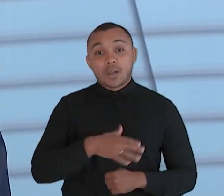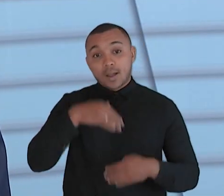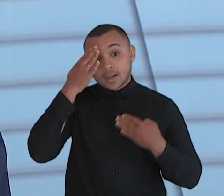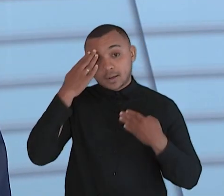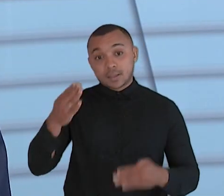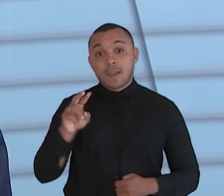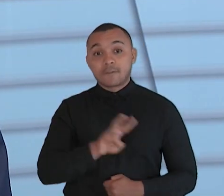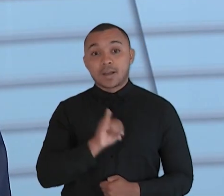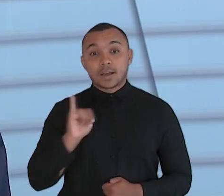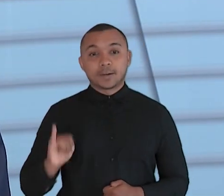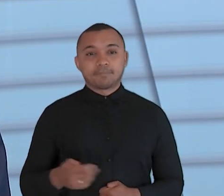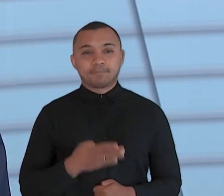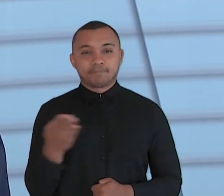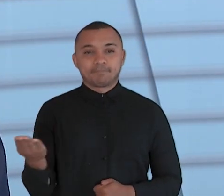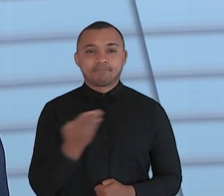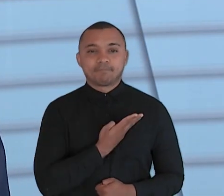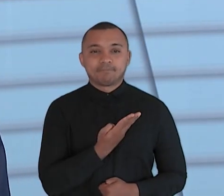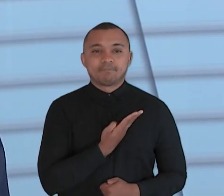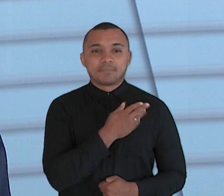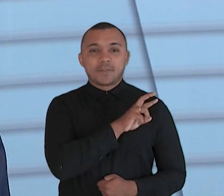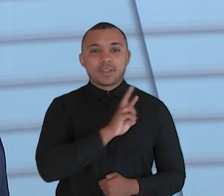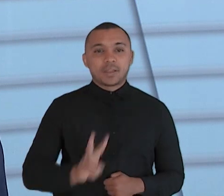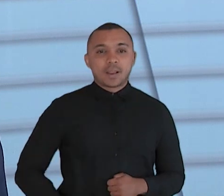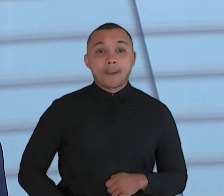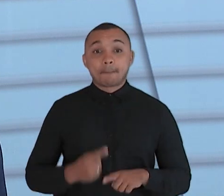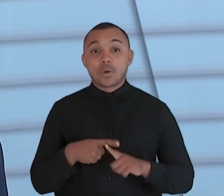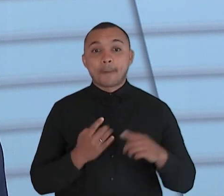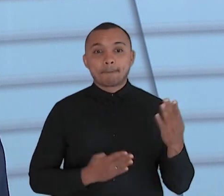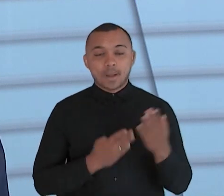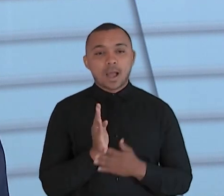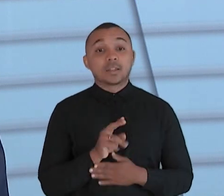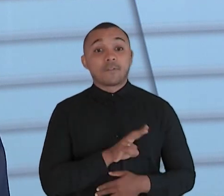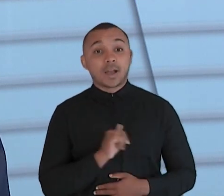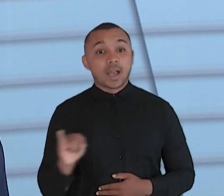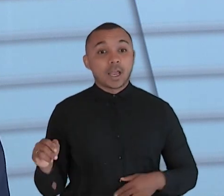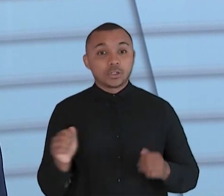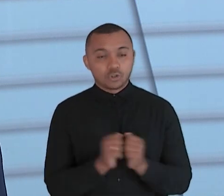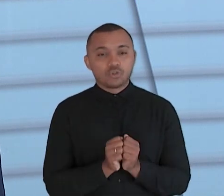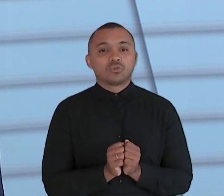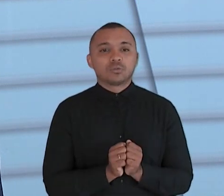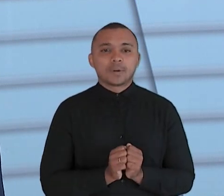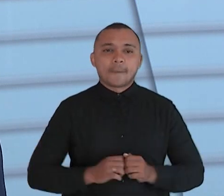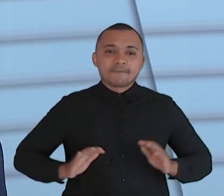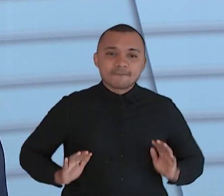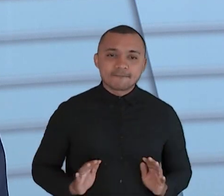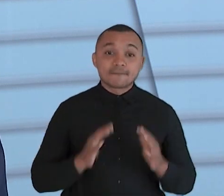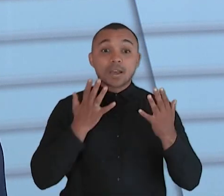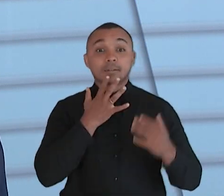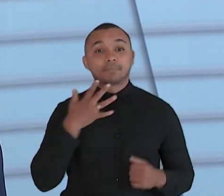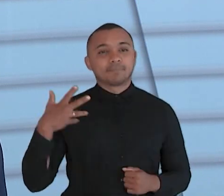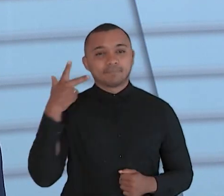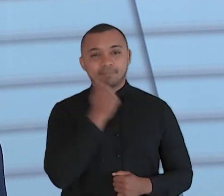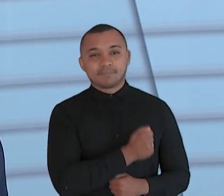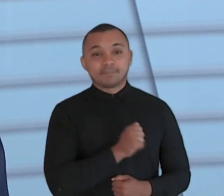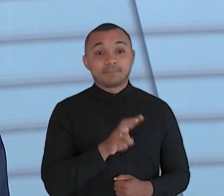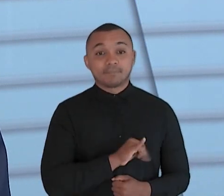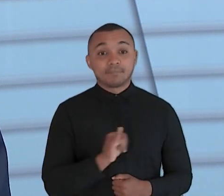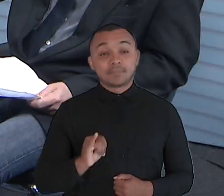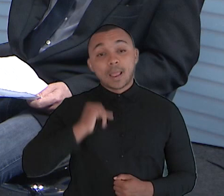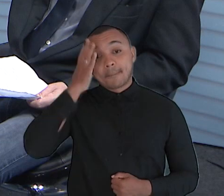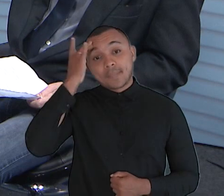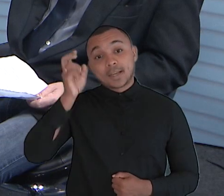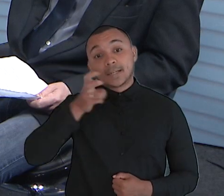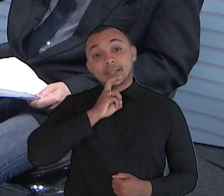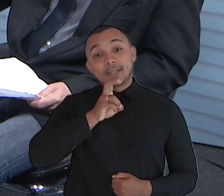aos colegas vereadores por ter aprovado esse título e a gente vai estar lá recebendo vamos fazer uma grande festa vou levar meus amigos Amanhã quinta-feira